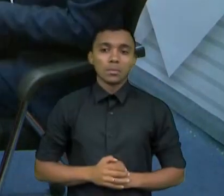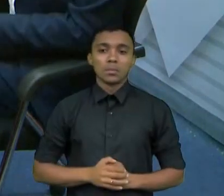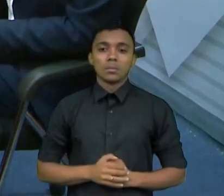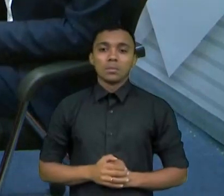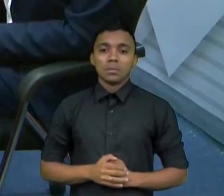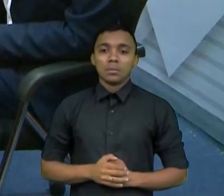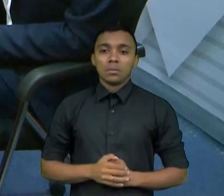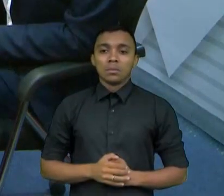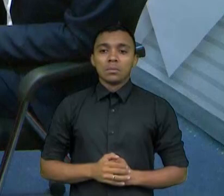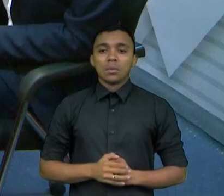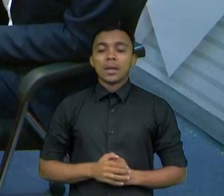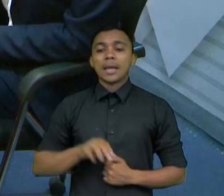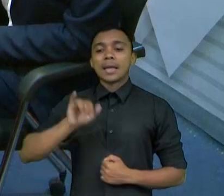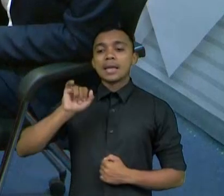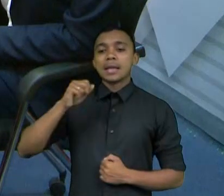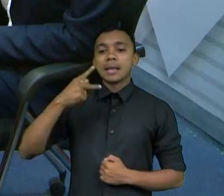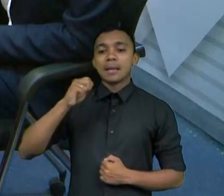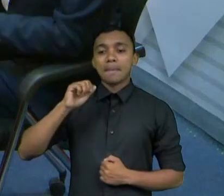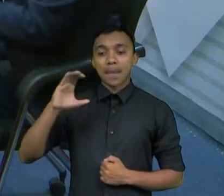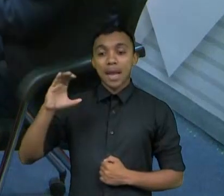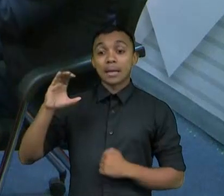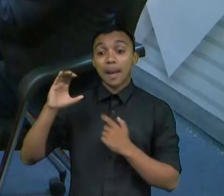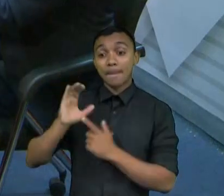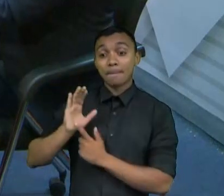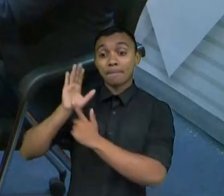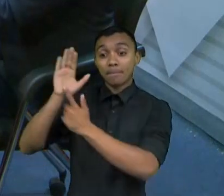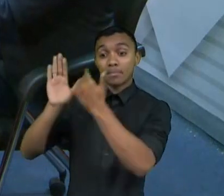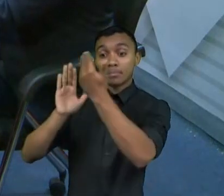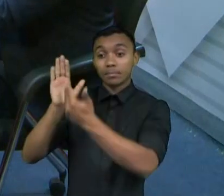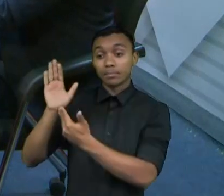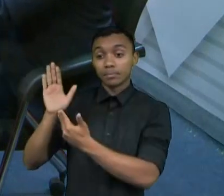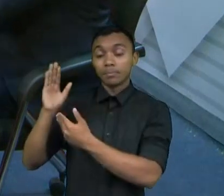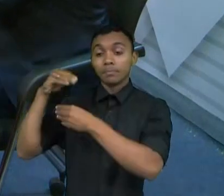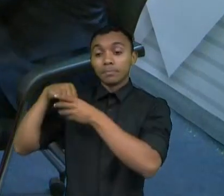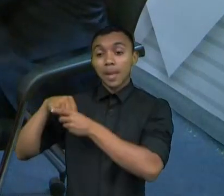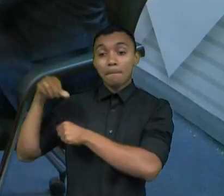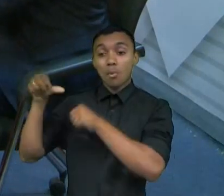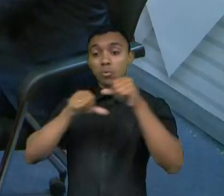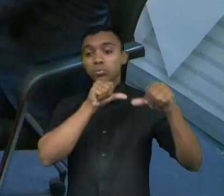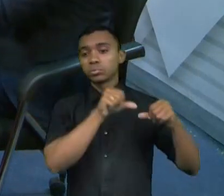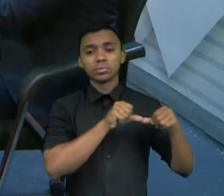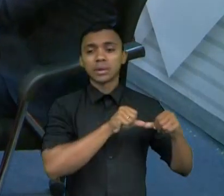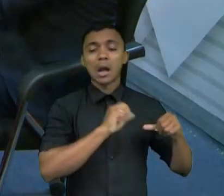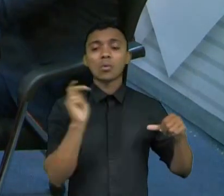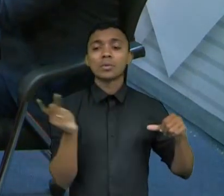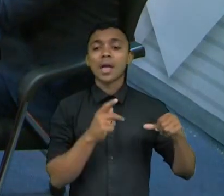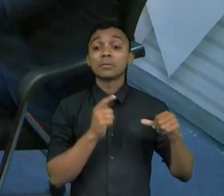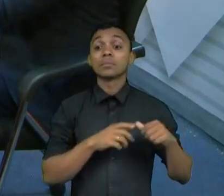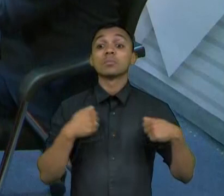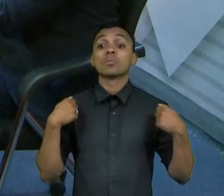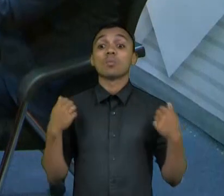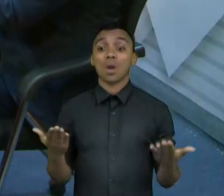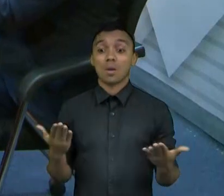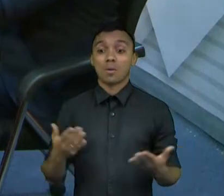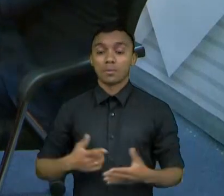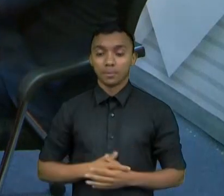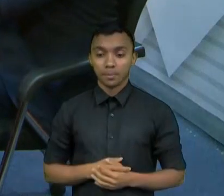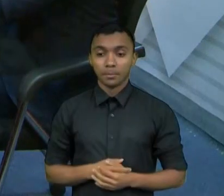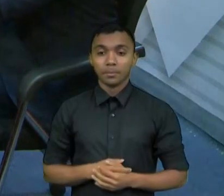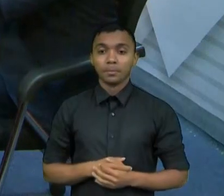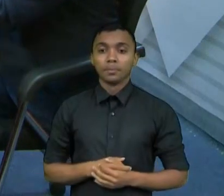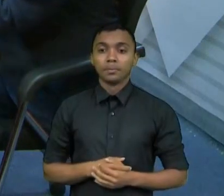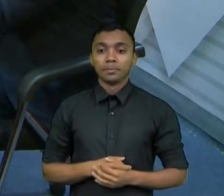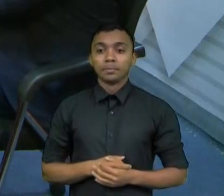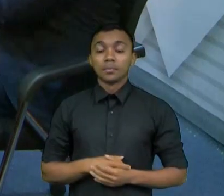pegou-se os resultados do IPEC e mudou a configuração de renda. Qual efeito isso teria no resultado? E, por exemplo, em um determinado mês,